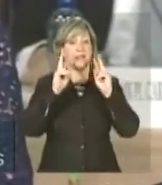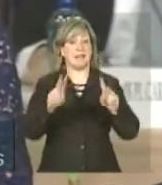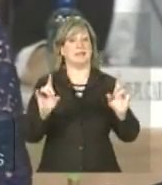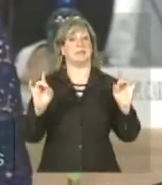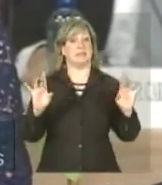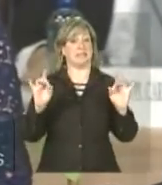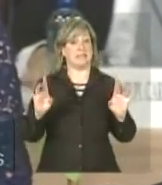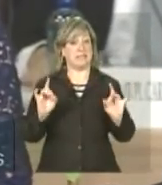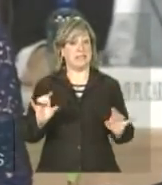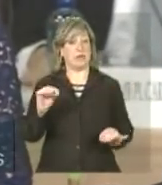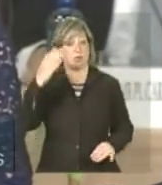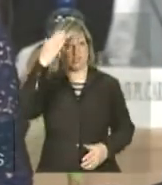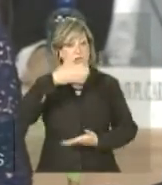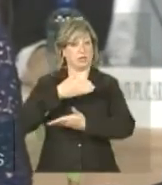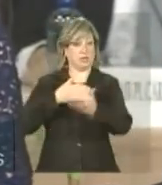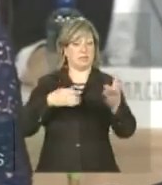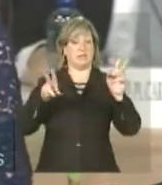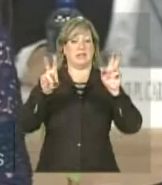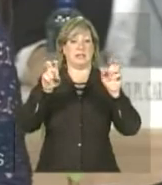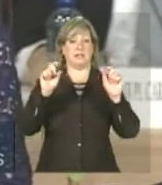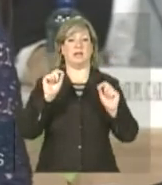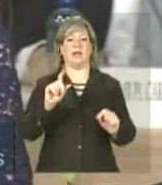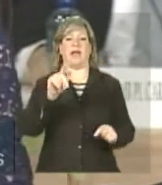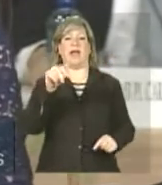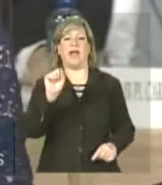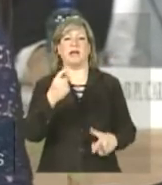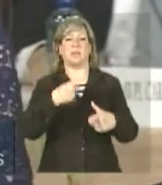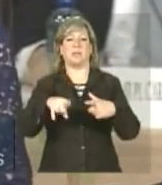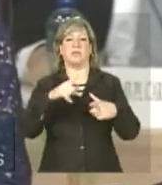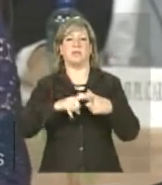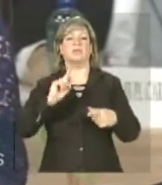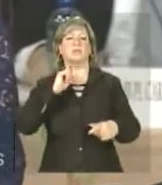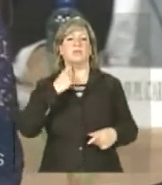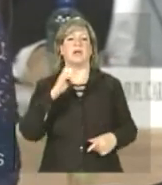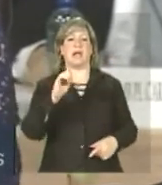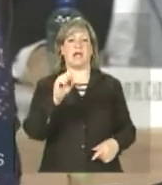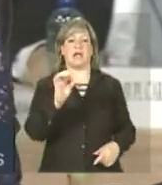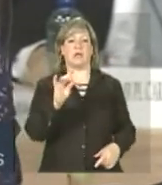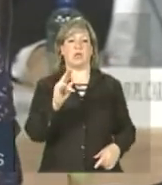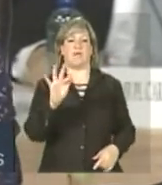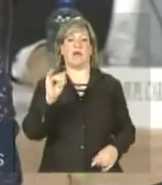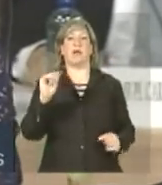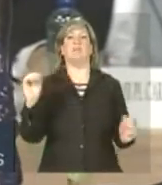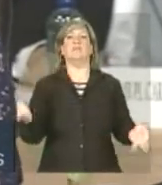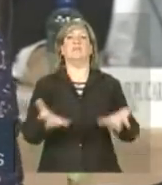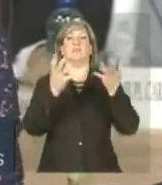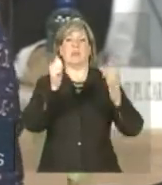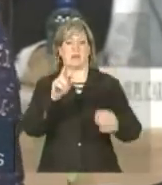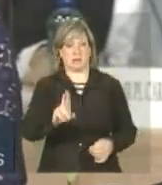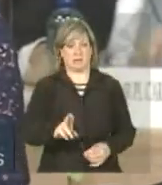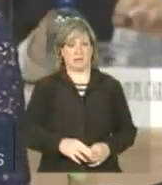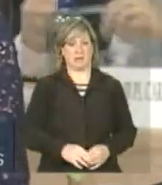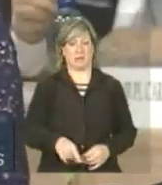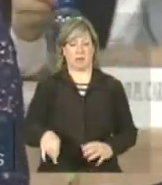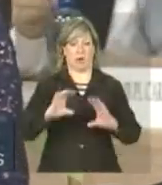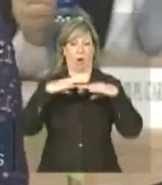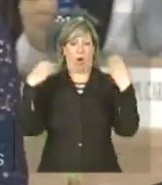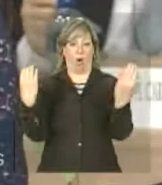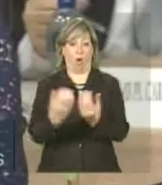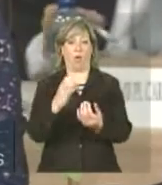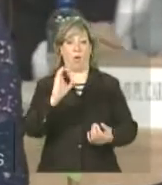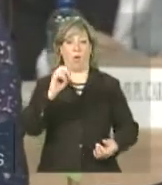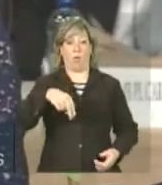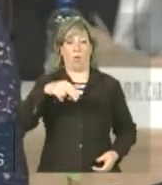diante do tema dos gases de efeito estufa. A conferência da ONU,